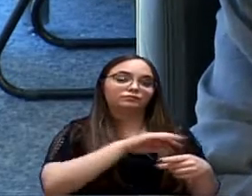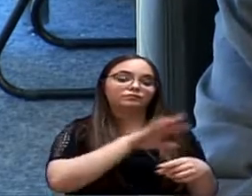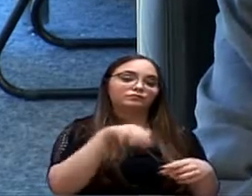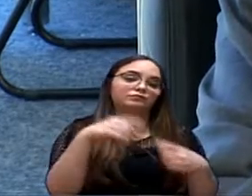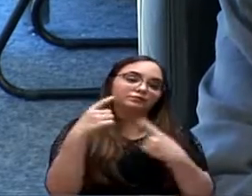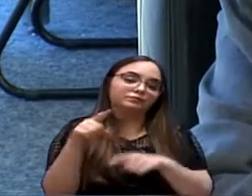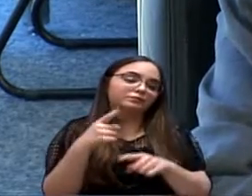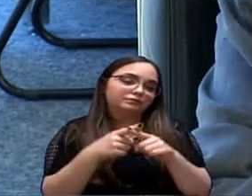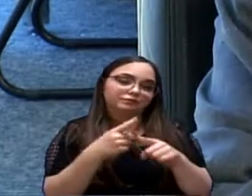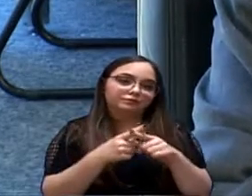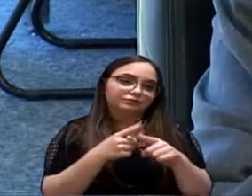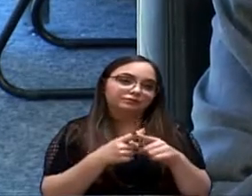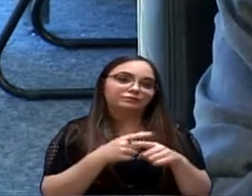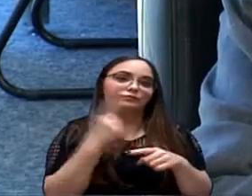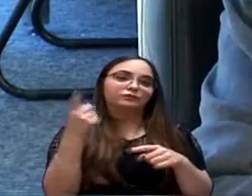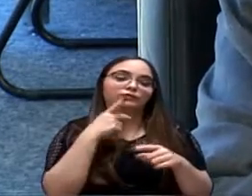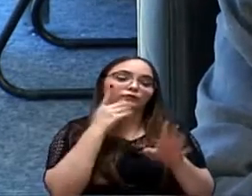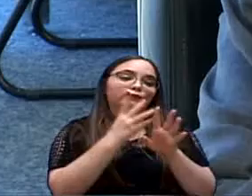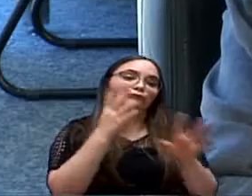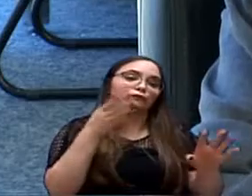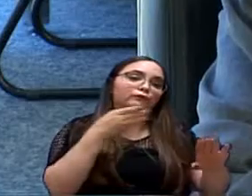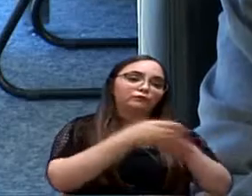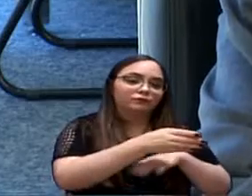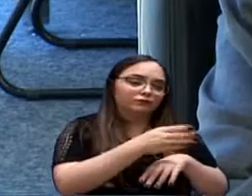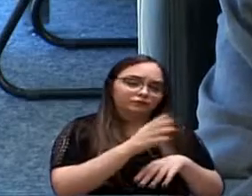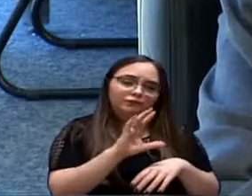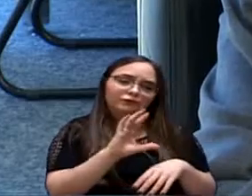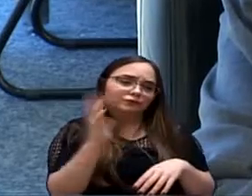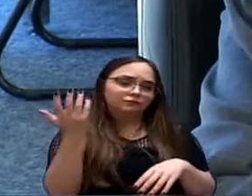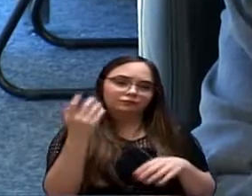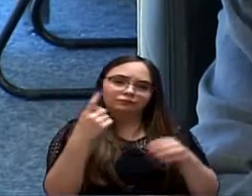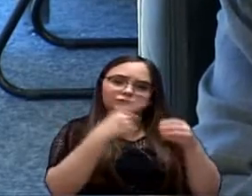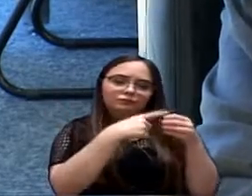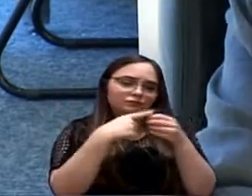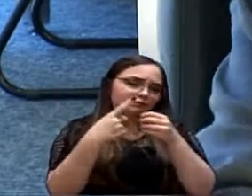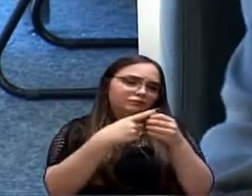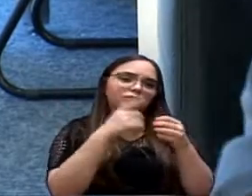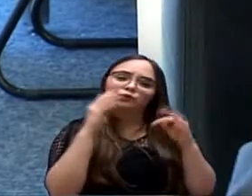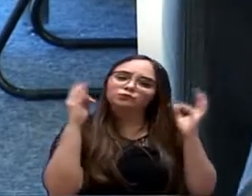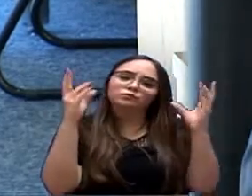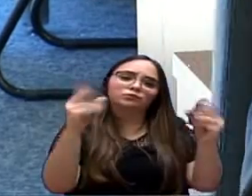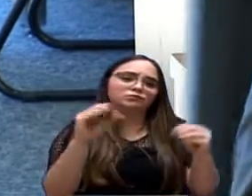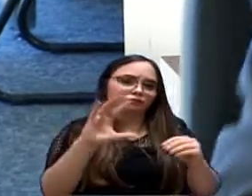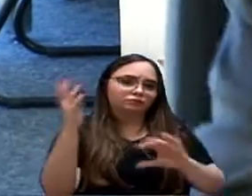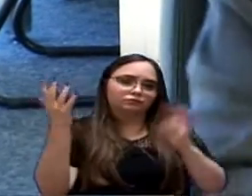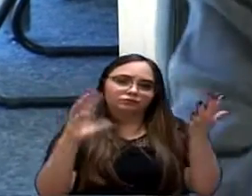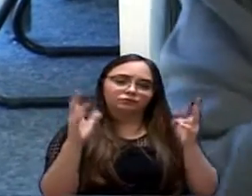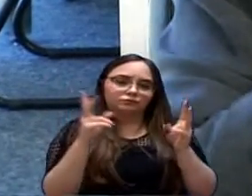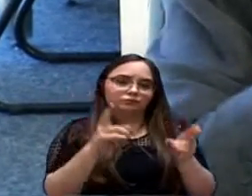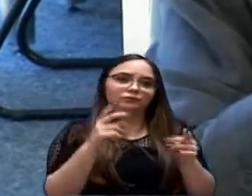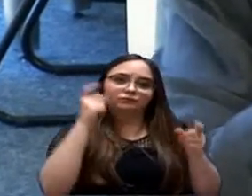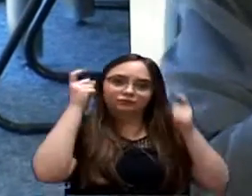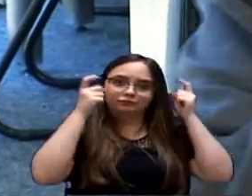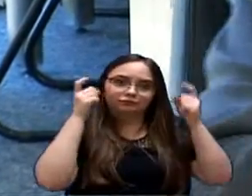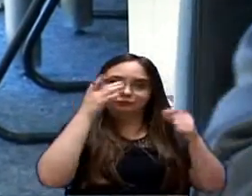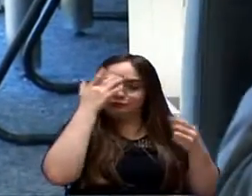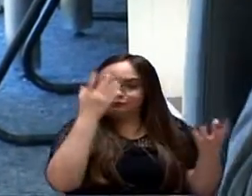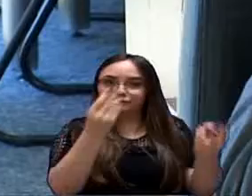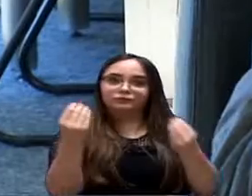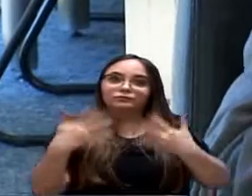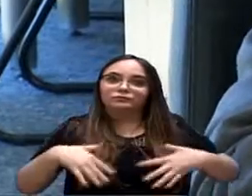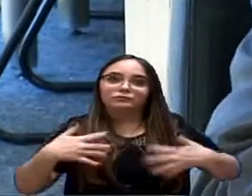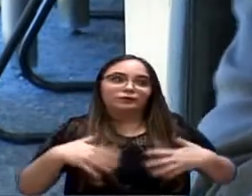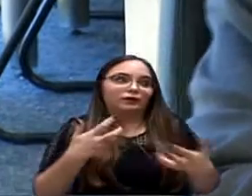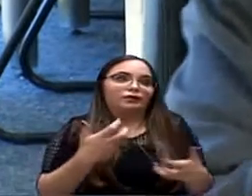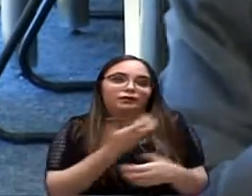surgiu, ah, estava tendo fura-fila, isso daí normal, aconteceu em todas as cidades, essa preocupação, esse desespero das pessoas